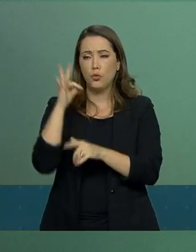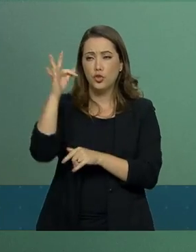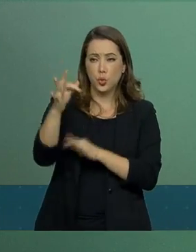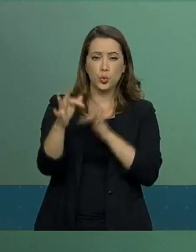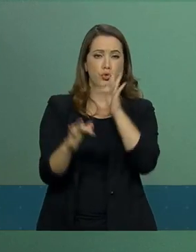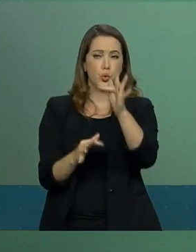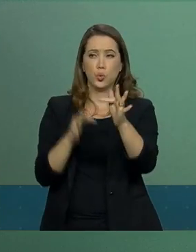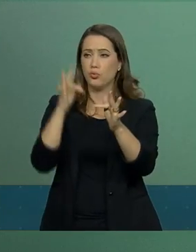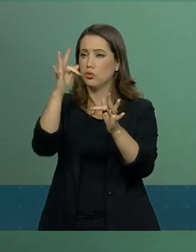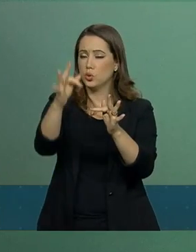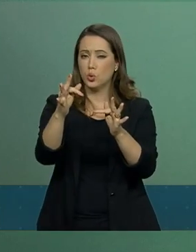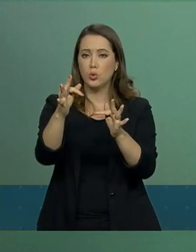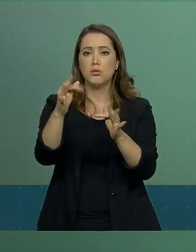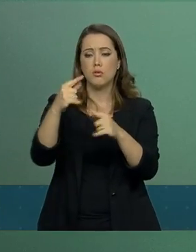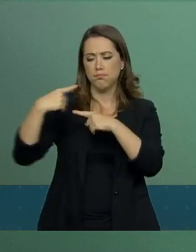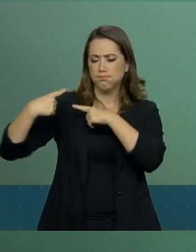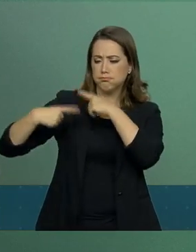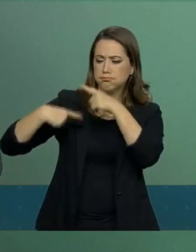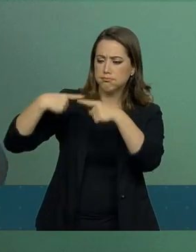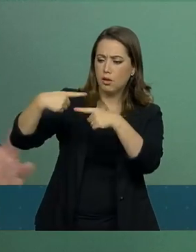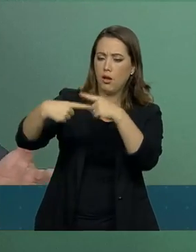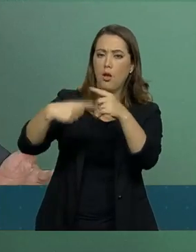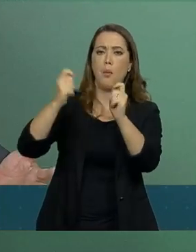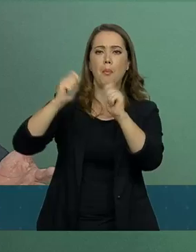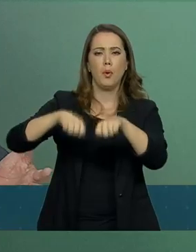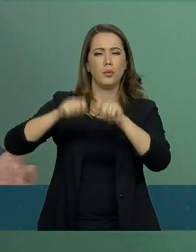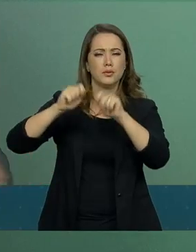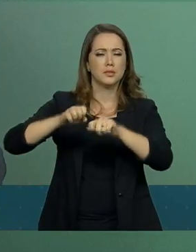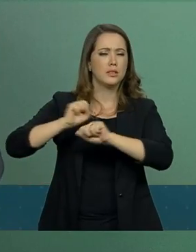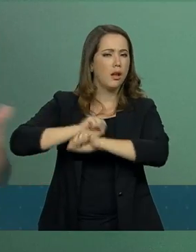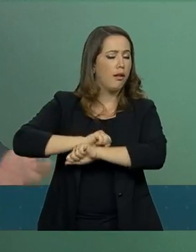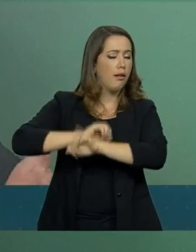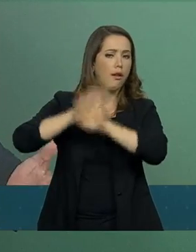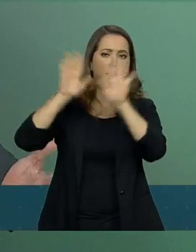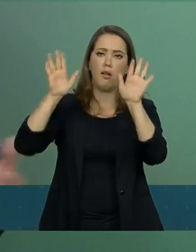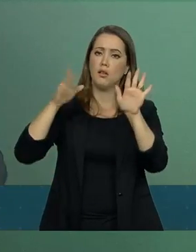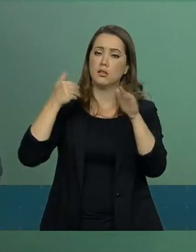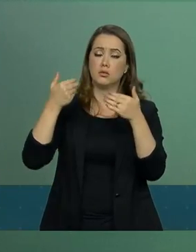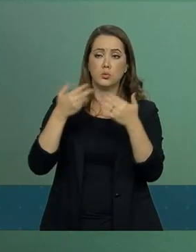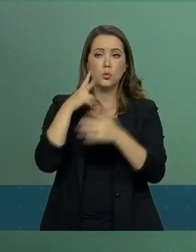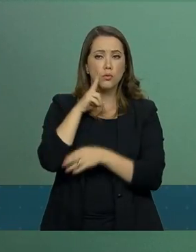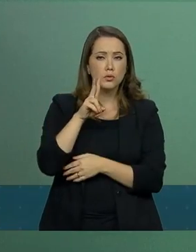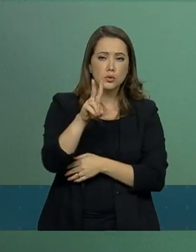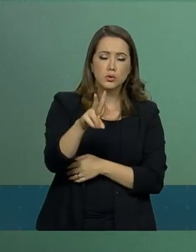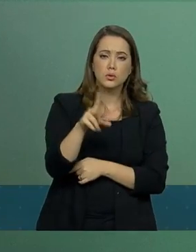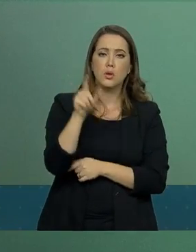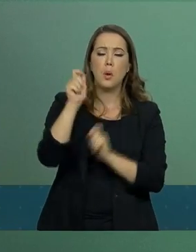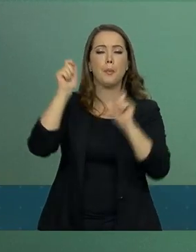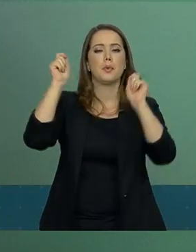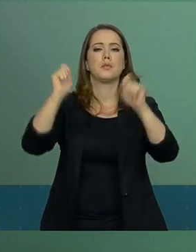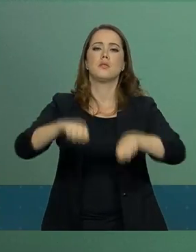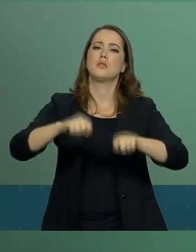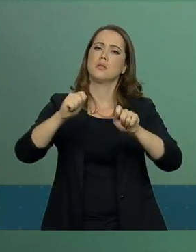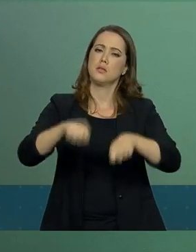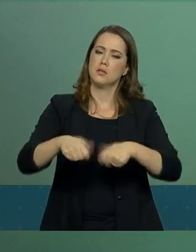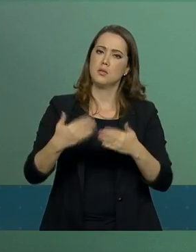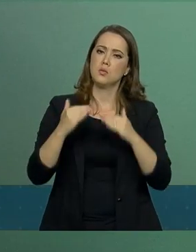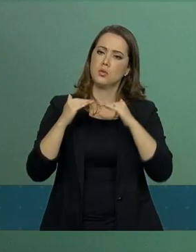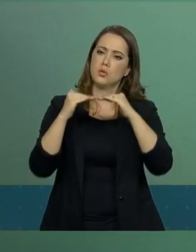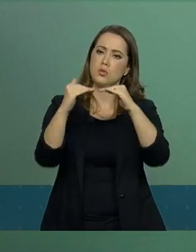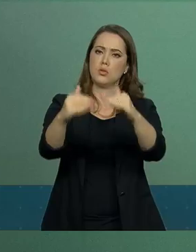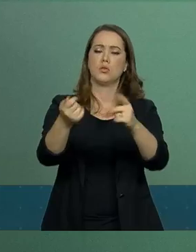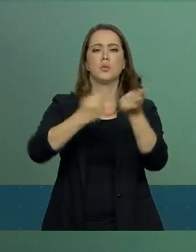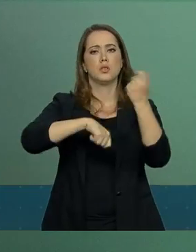possam ter, de fato, descortinada à frente delas a possibilidade de estabilidade